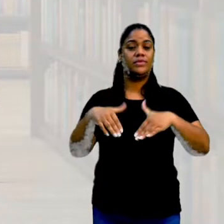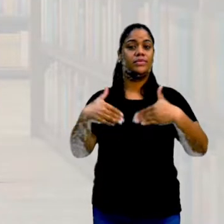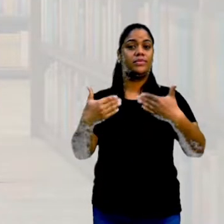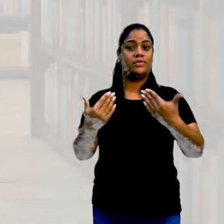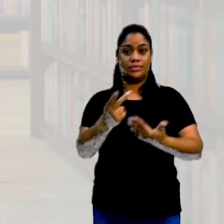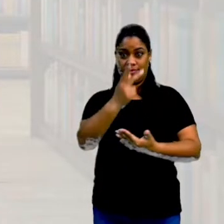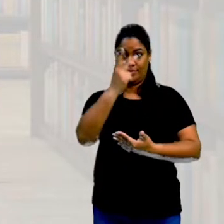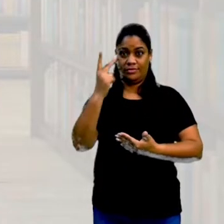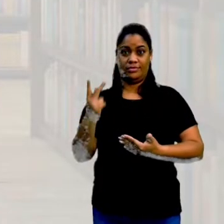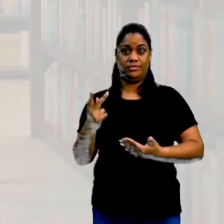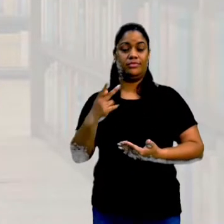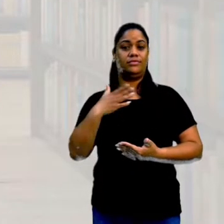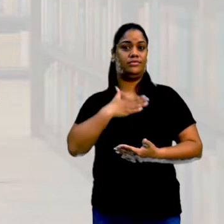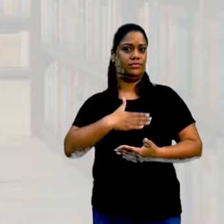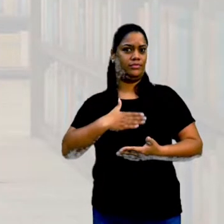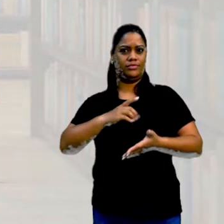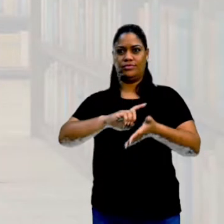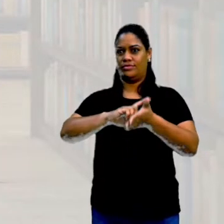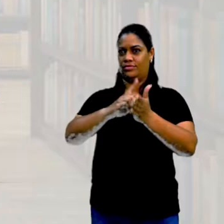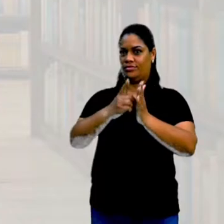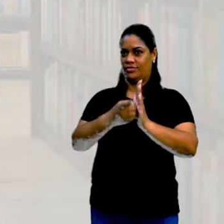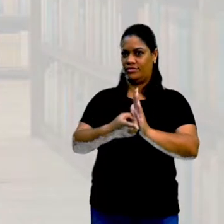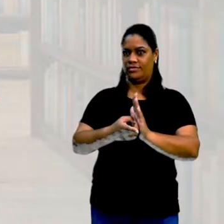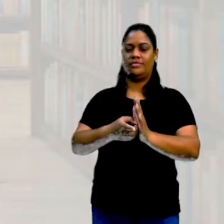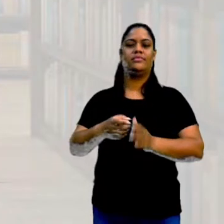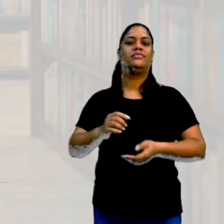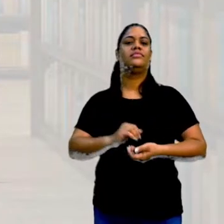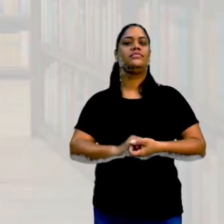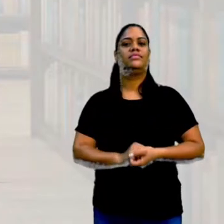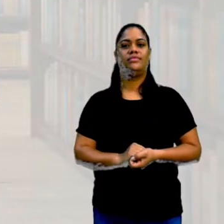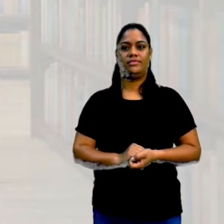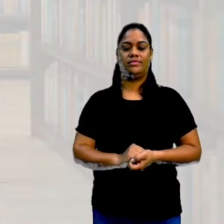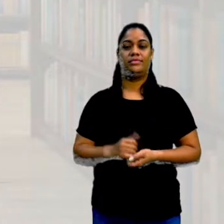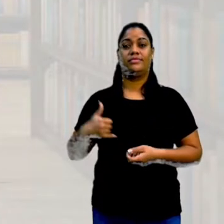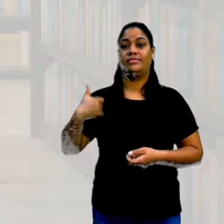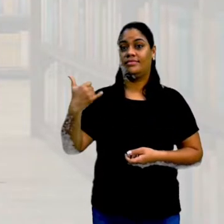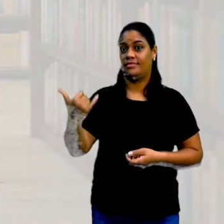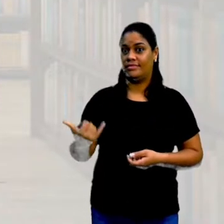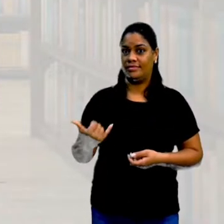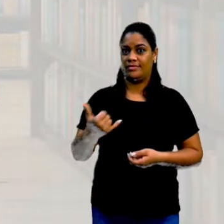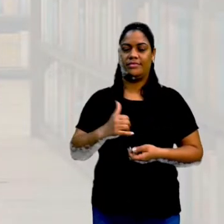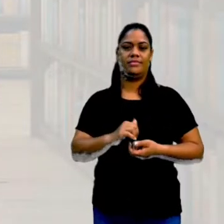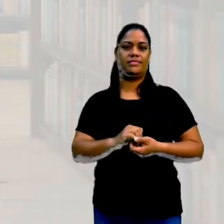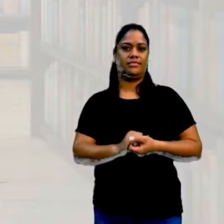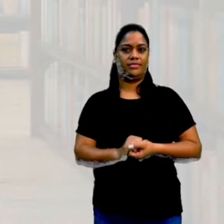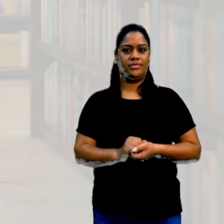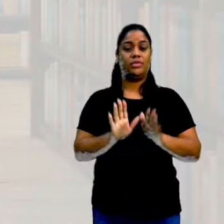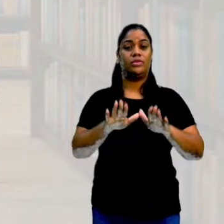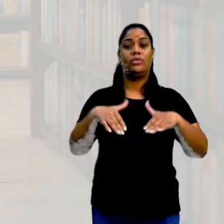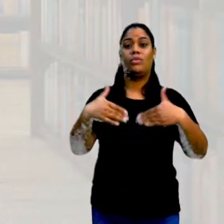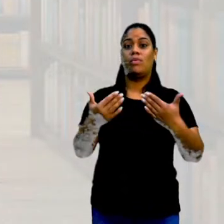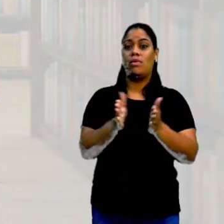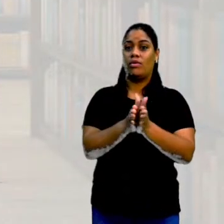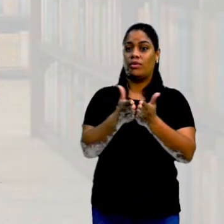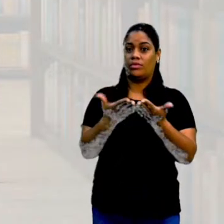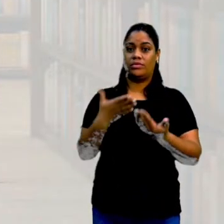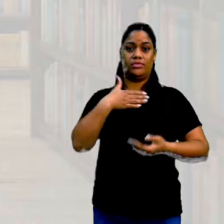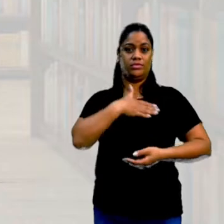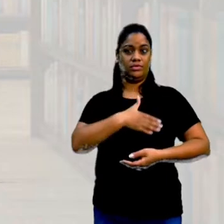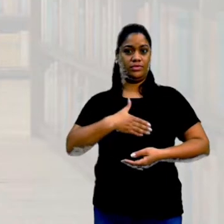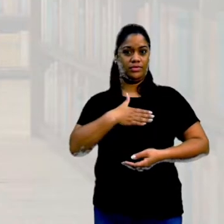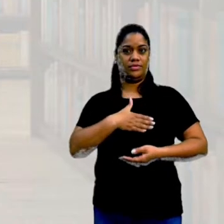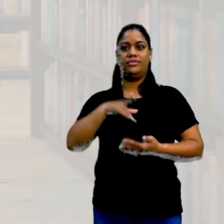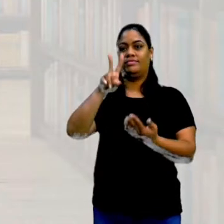predominância do gênero, da idade, quanto tempo passam por lá, quais os tipos de livro que costumam utilizar.